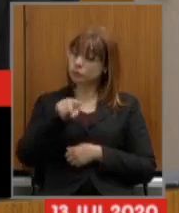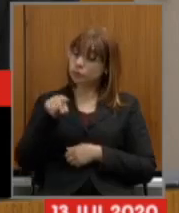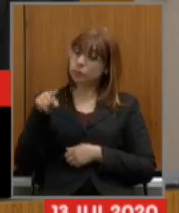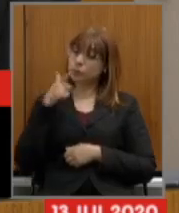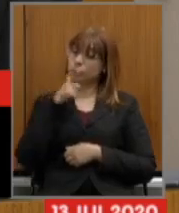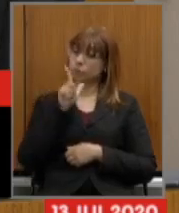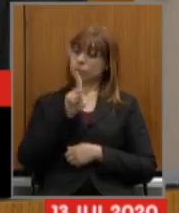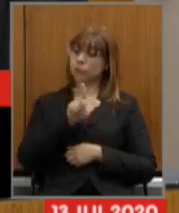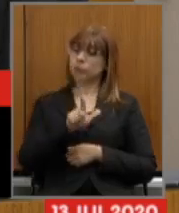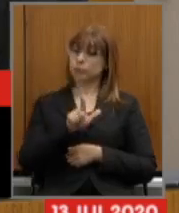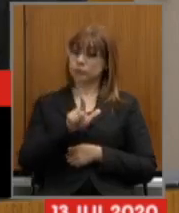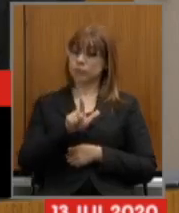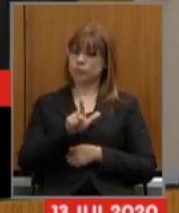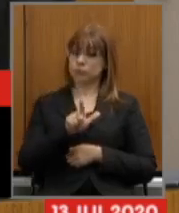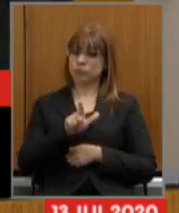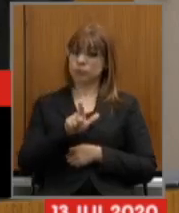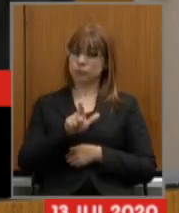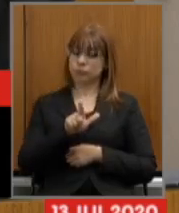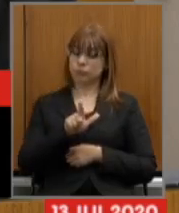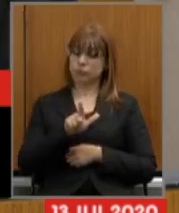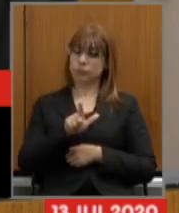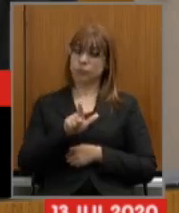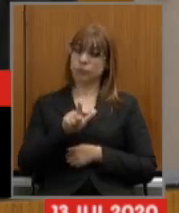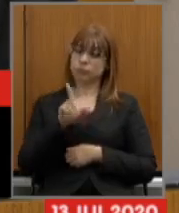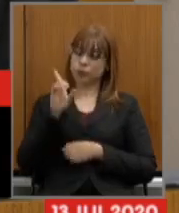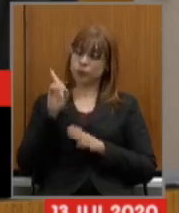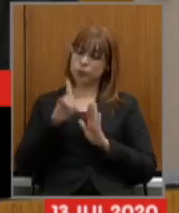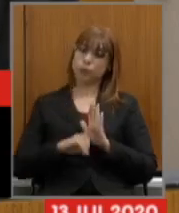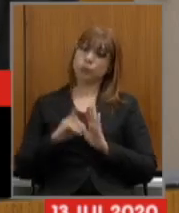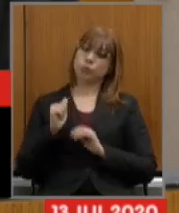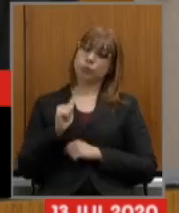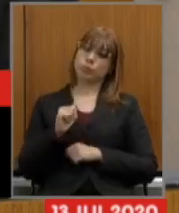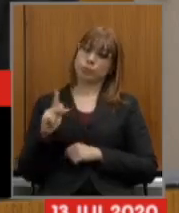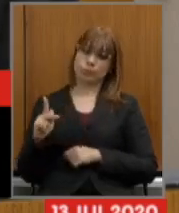receber a sua aposentadoria